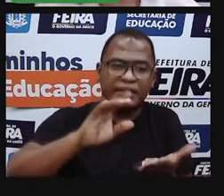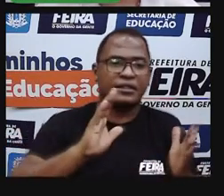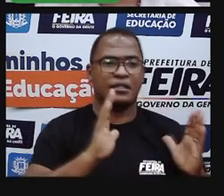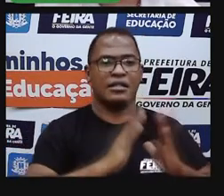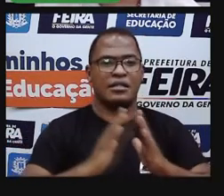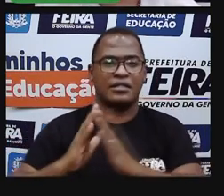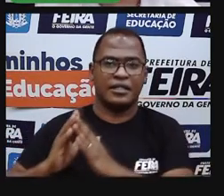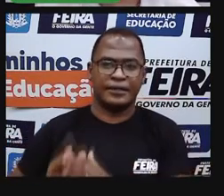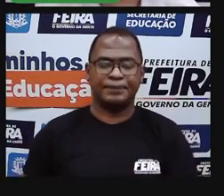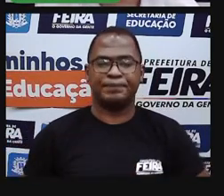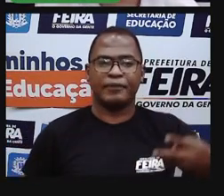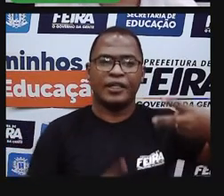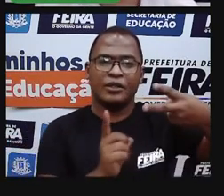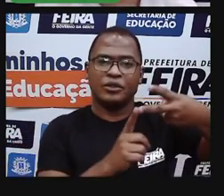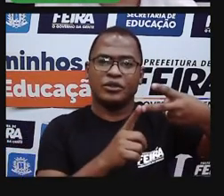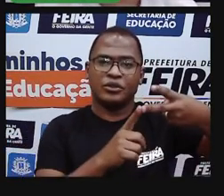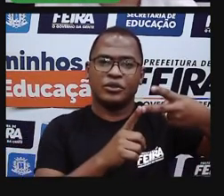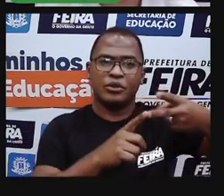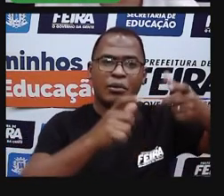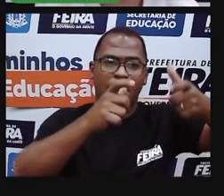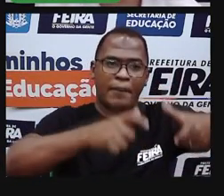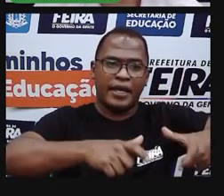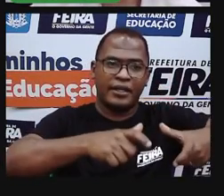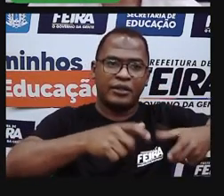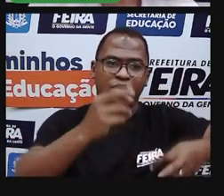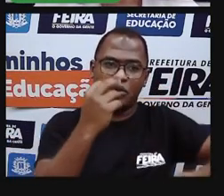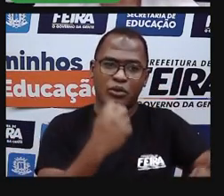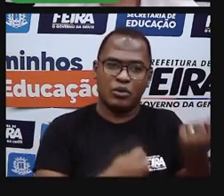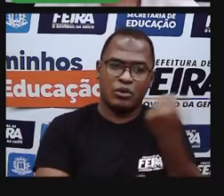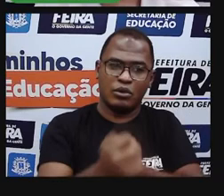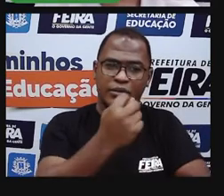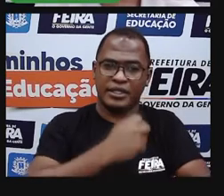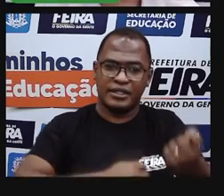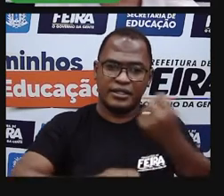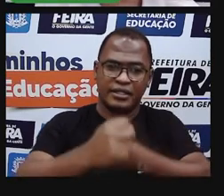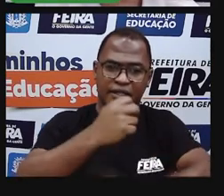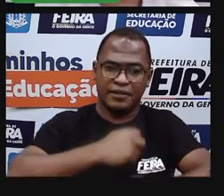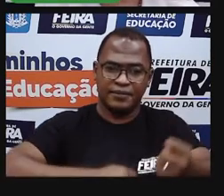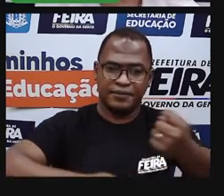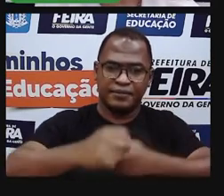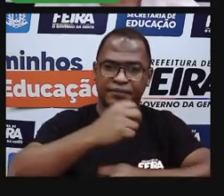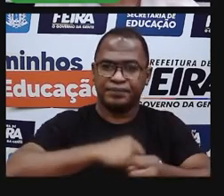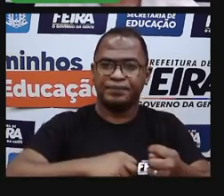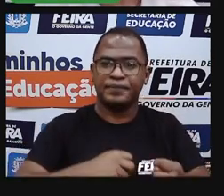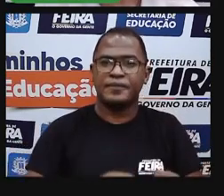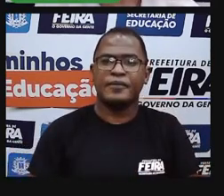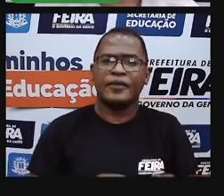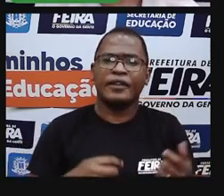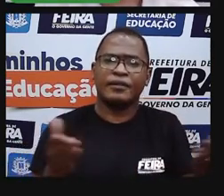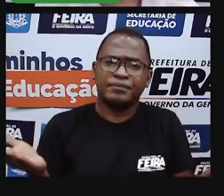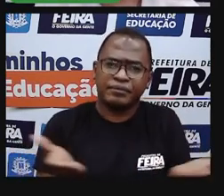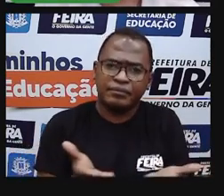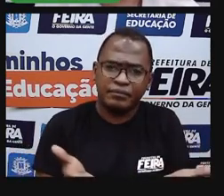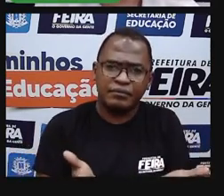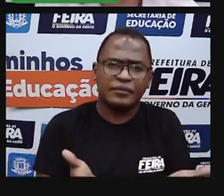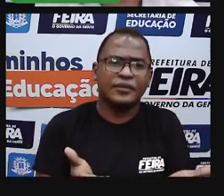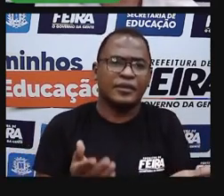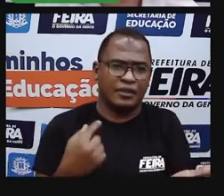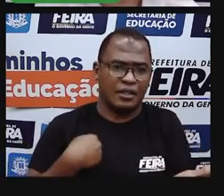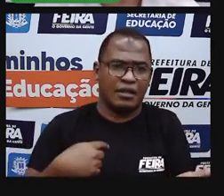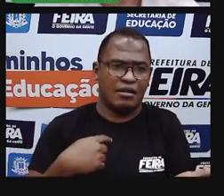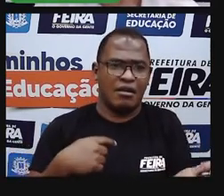Aqui em Nifeira, a gente tem muitos bairros comerciais. A gente sabe que a nossa cidade, ela tem um comércio muito